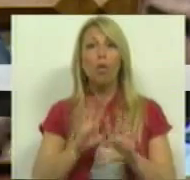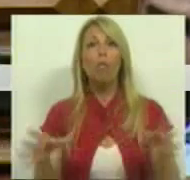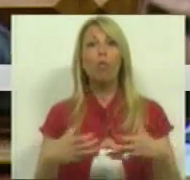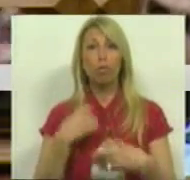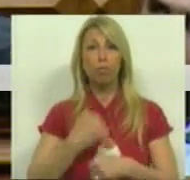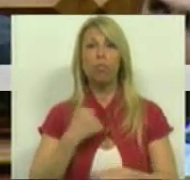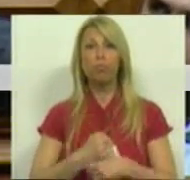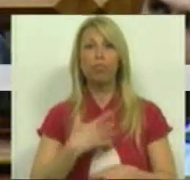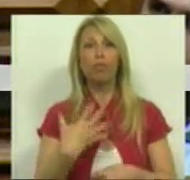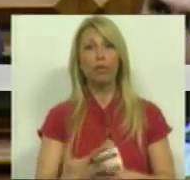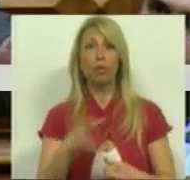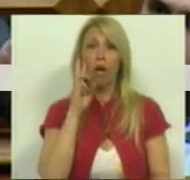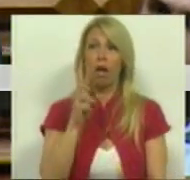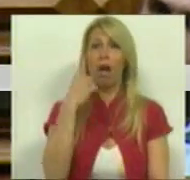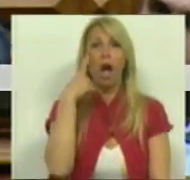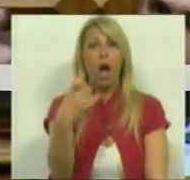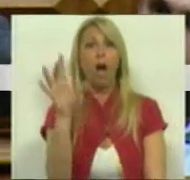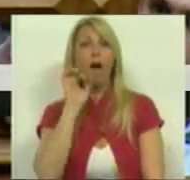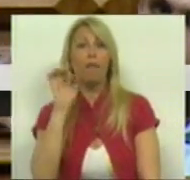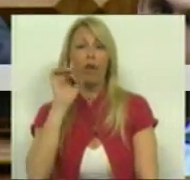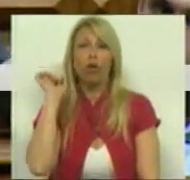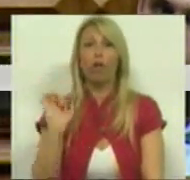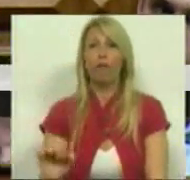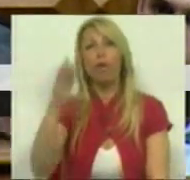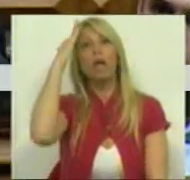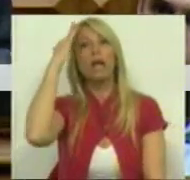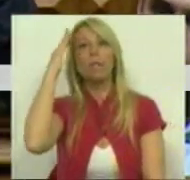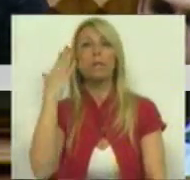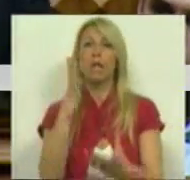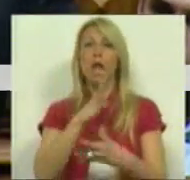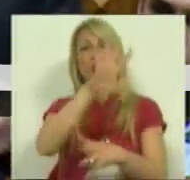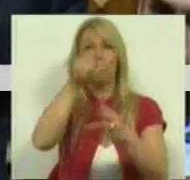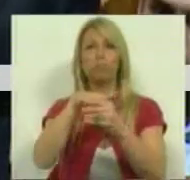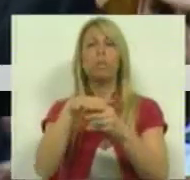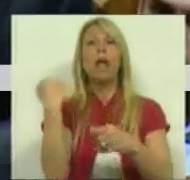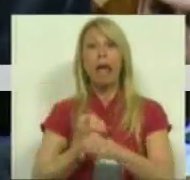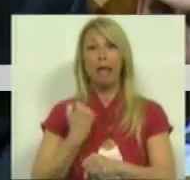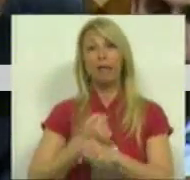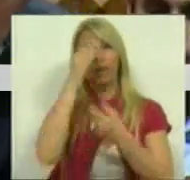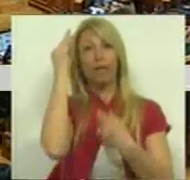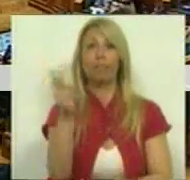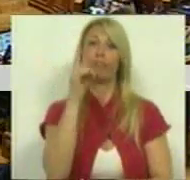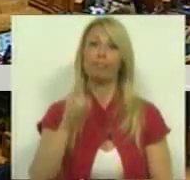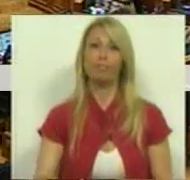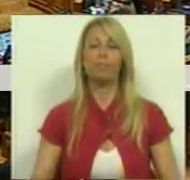profissional haver reconhecido a sua valorização e a sua capacidade de inserção na atividade docente.